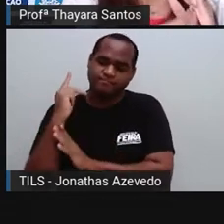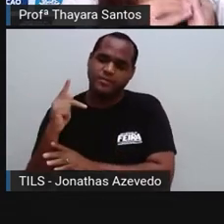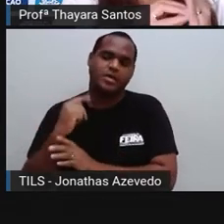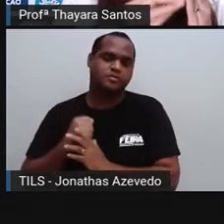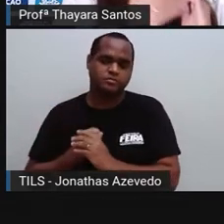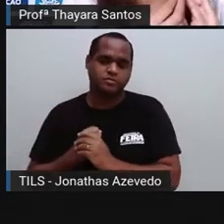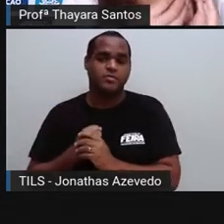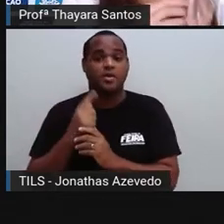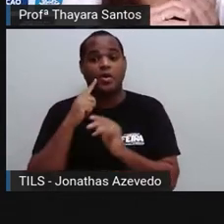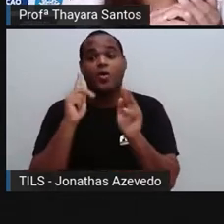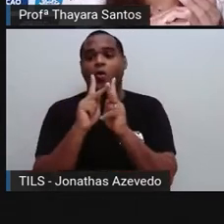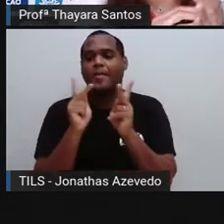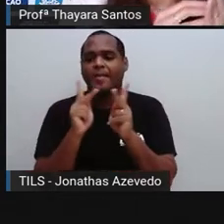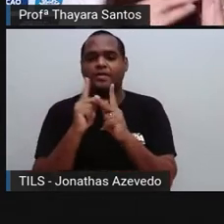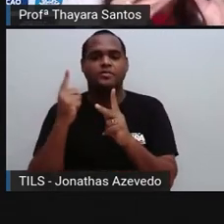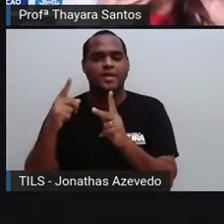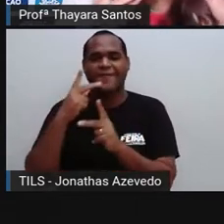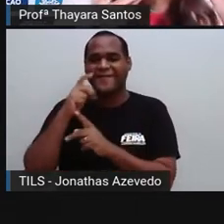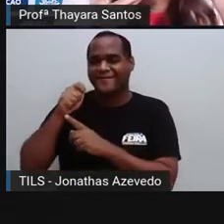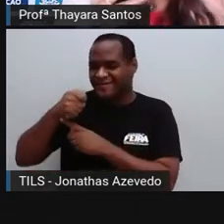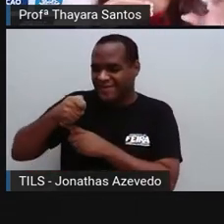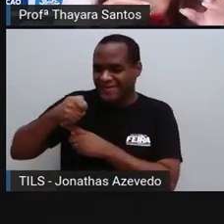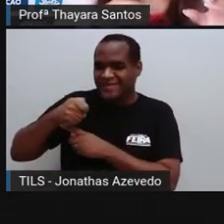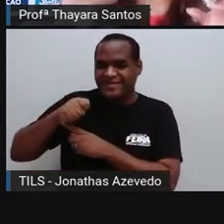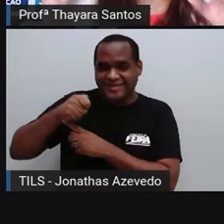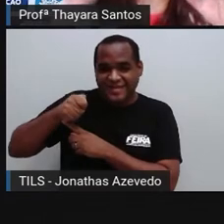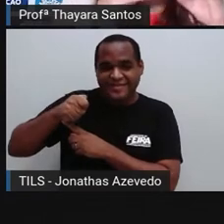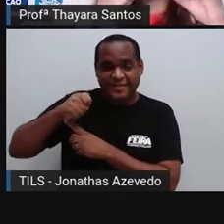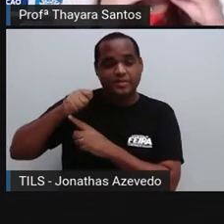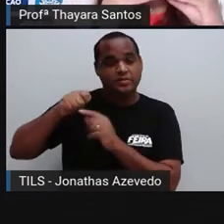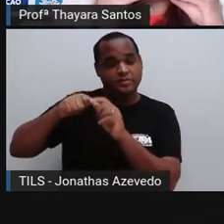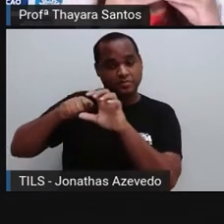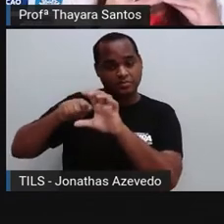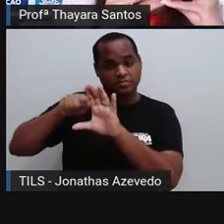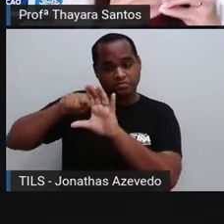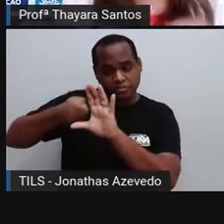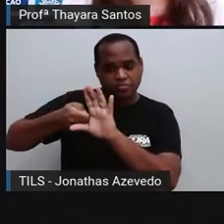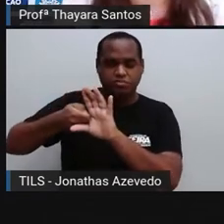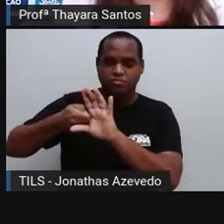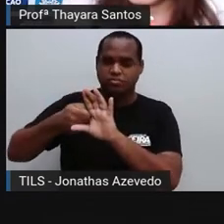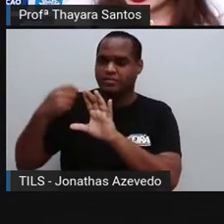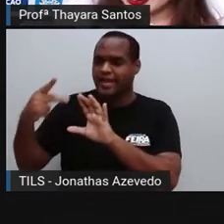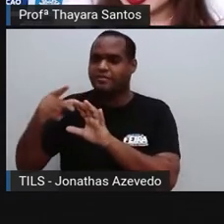modelo que a gente chama de chave fechadura, porque cada célula tem um hormônio específico.